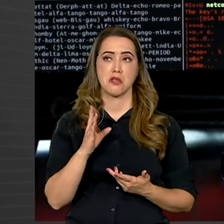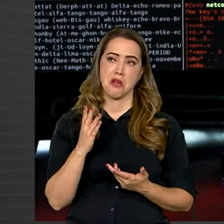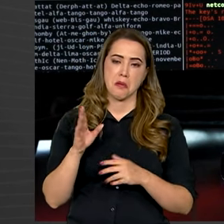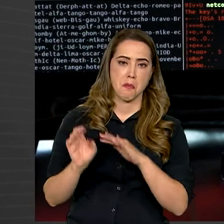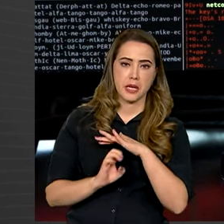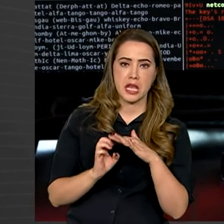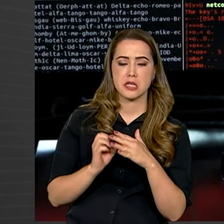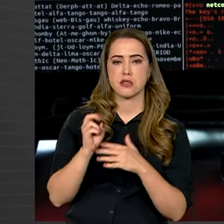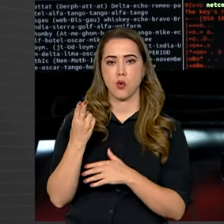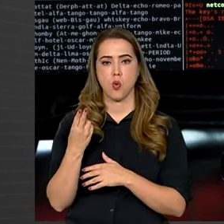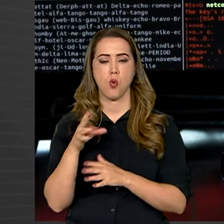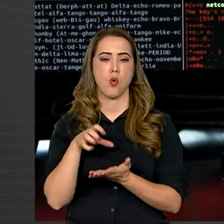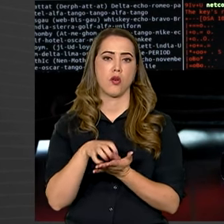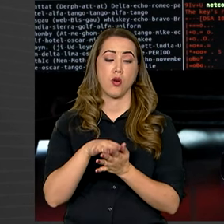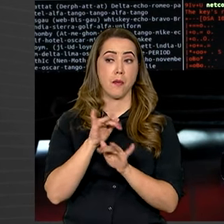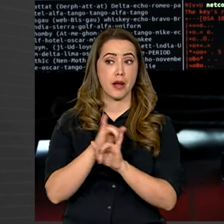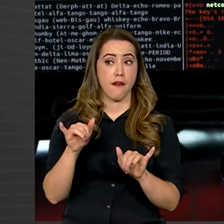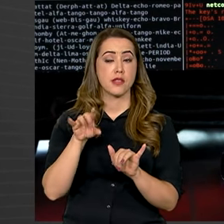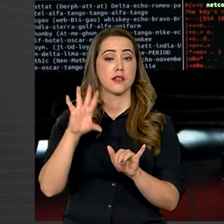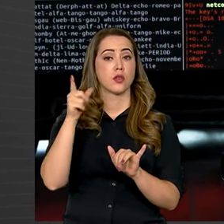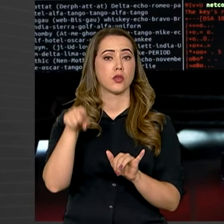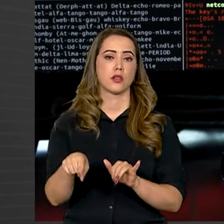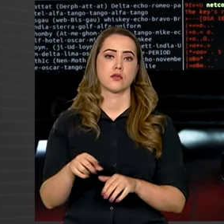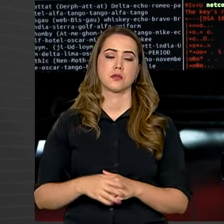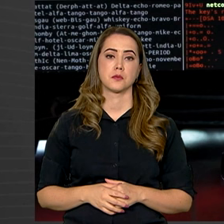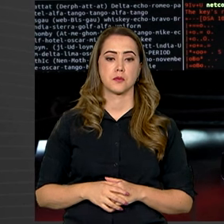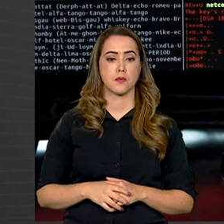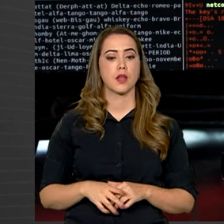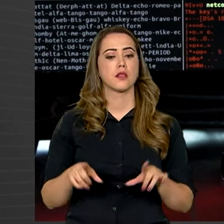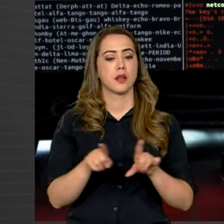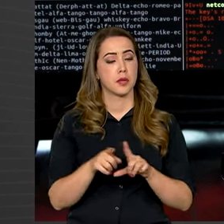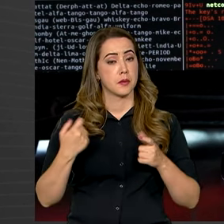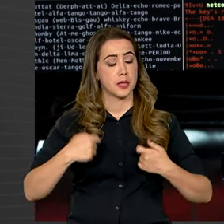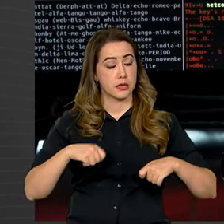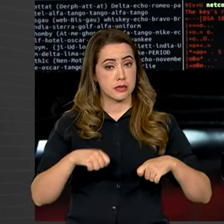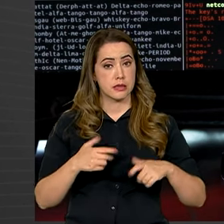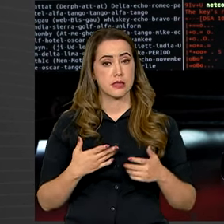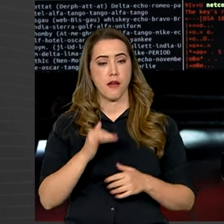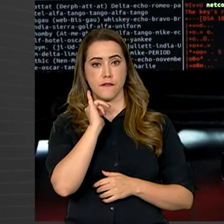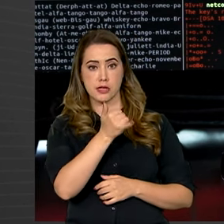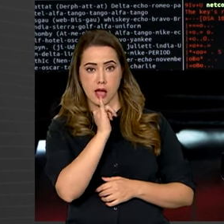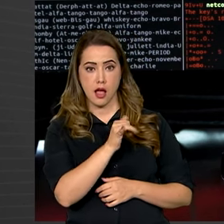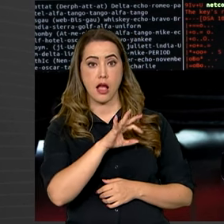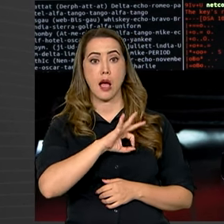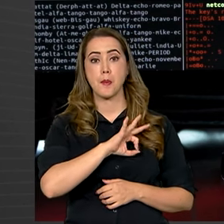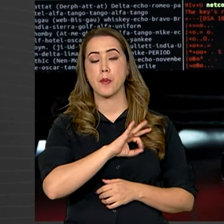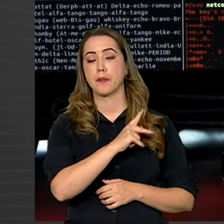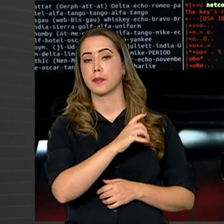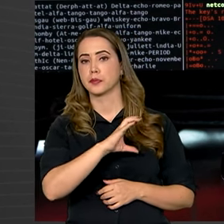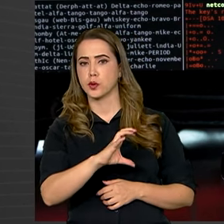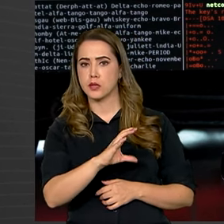utilizado pelo golpista para alertar do que tem acontecido. Também é importante comunicar à Polícia Civil do Estado